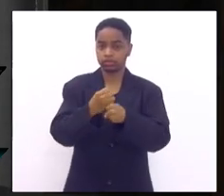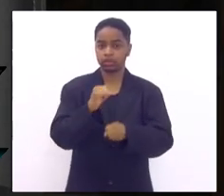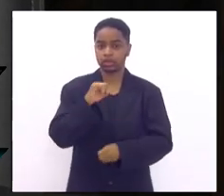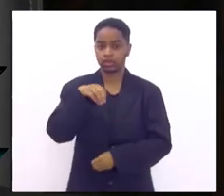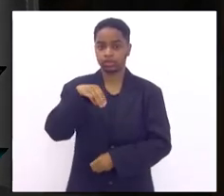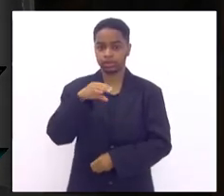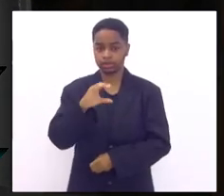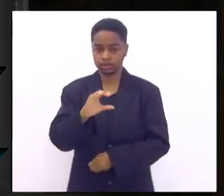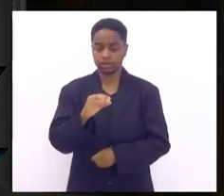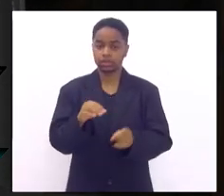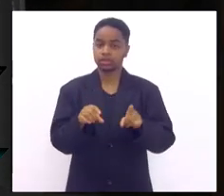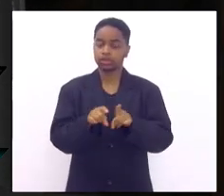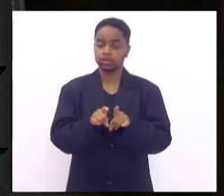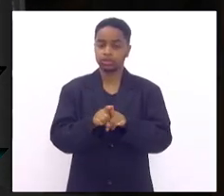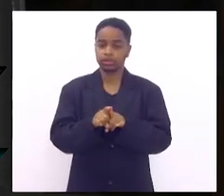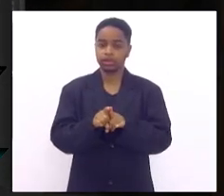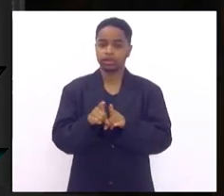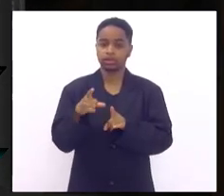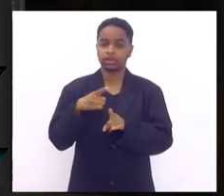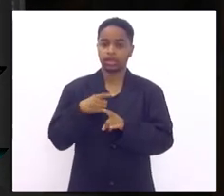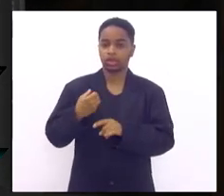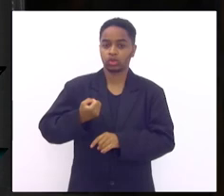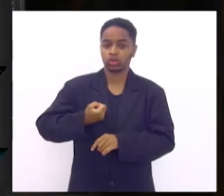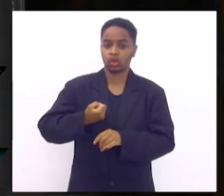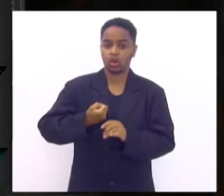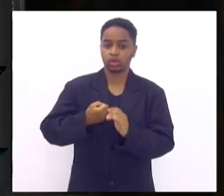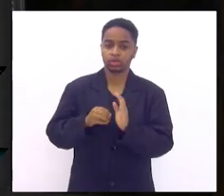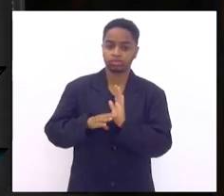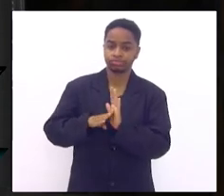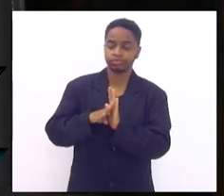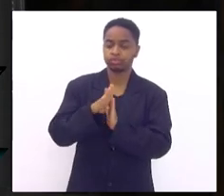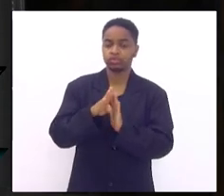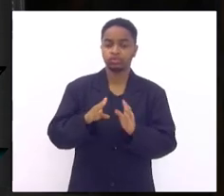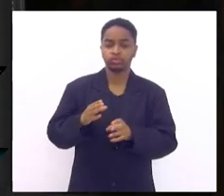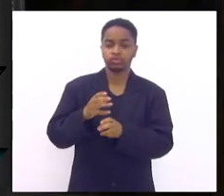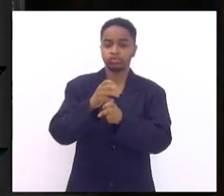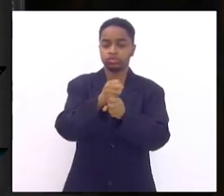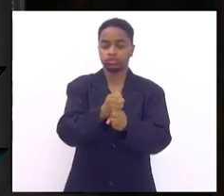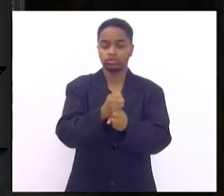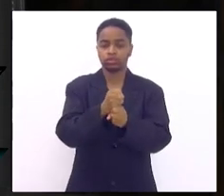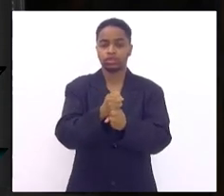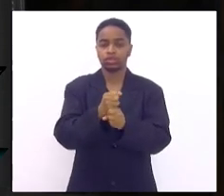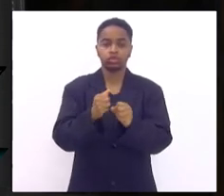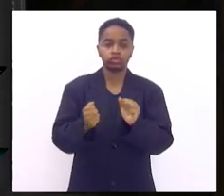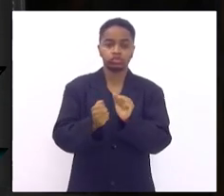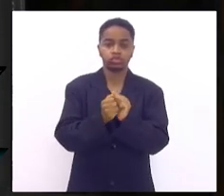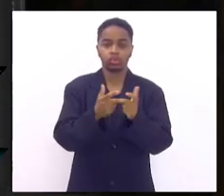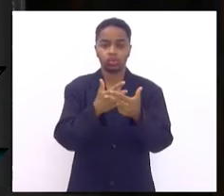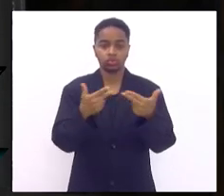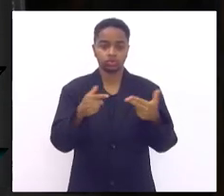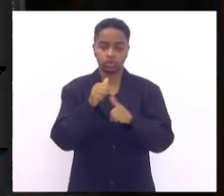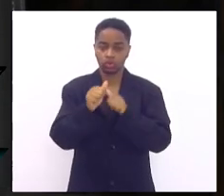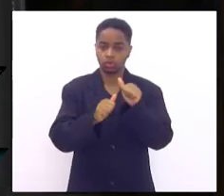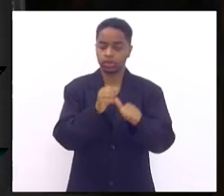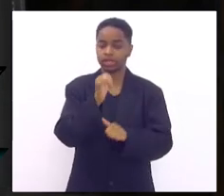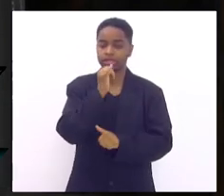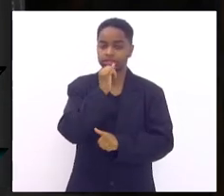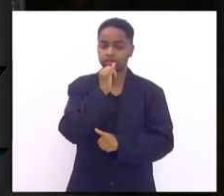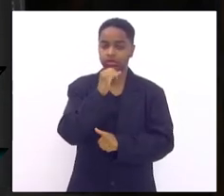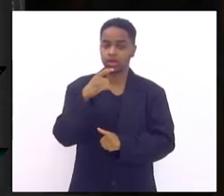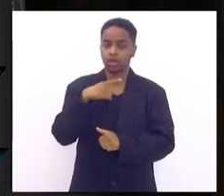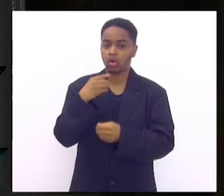e com isso a gente vai ter uma pontuação junto com os fatores de riscos não modificáveis que são a história